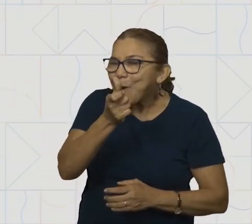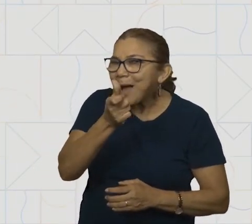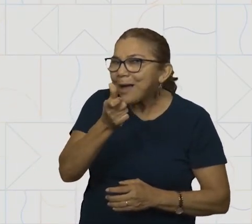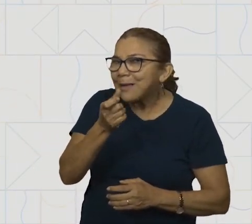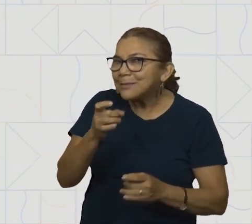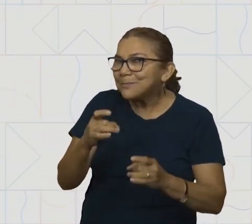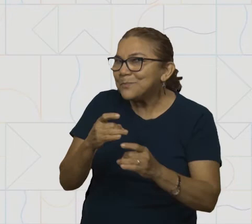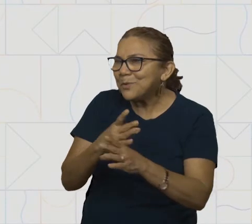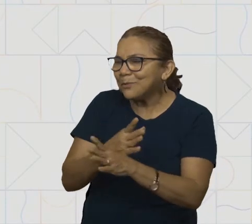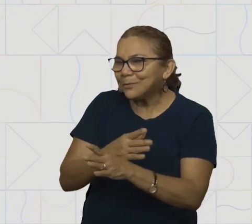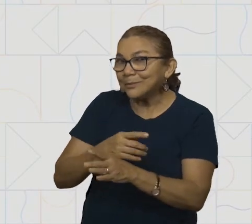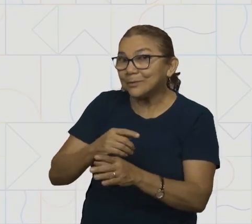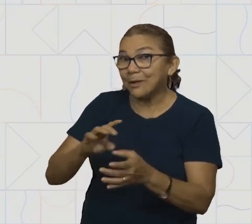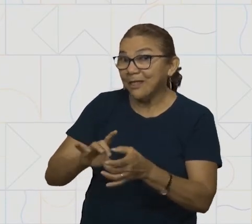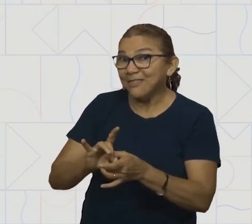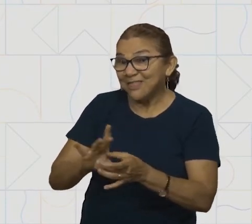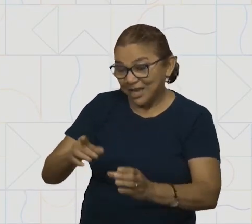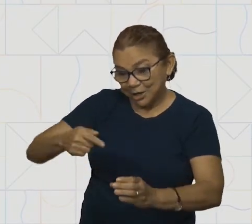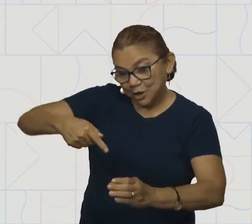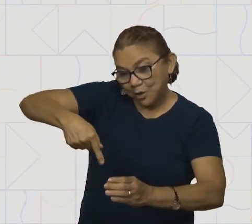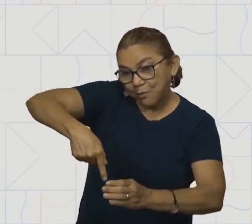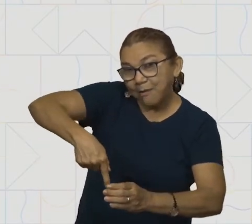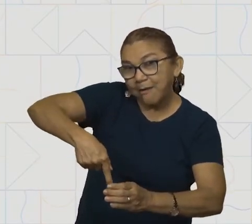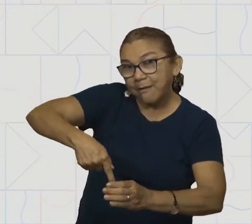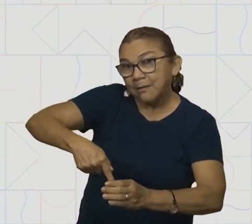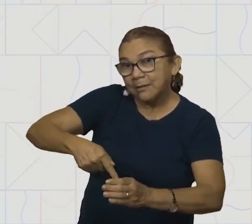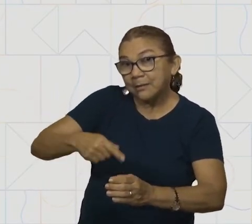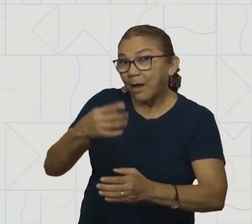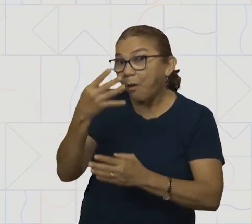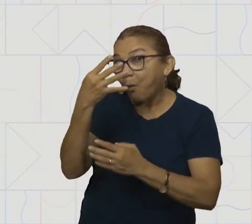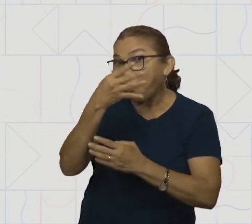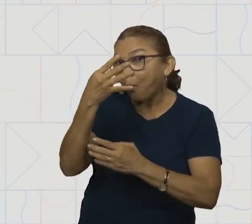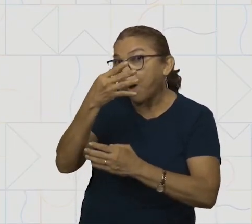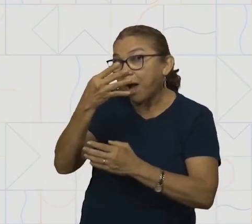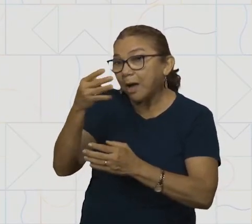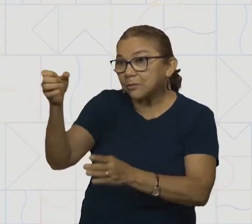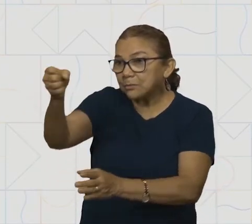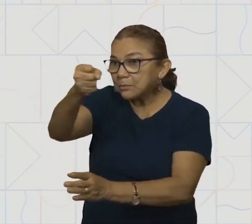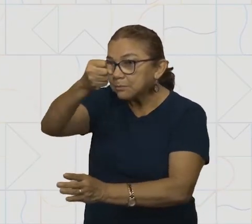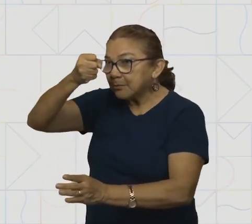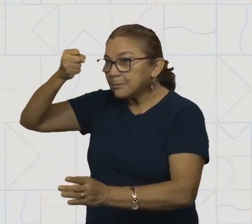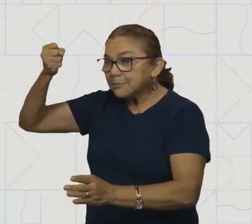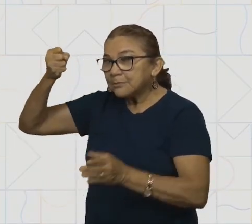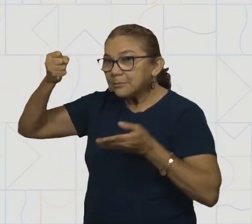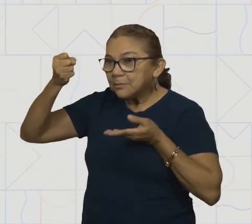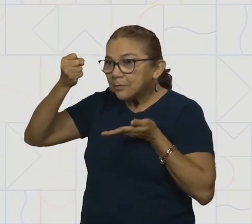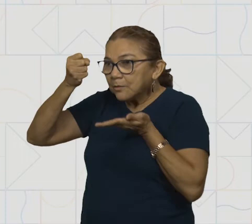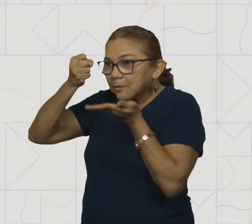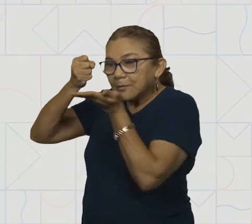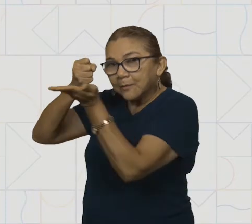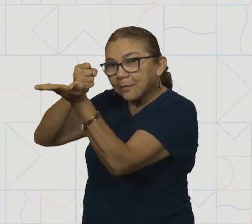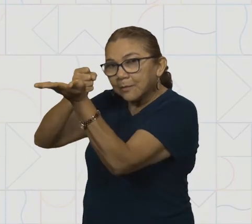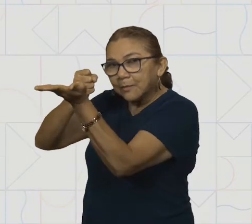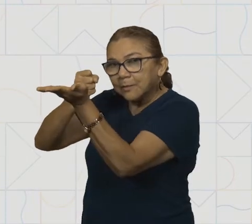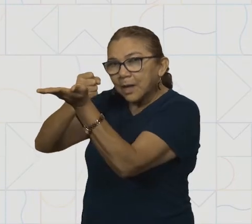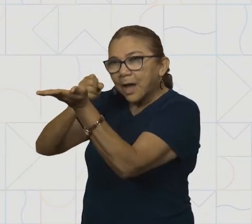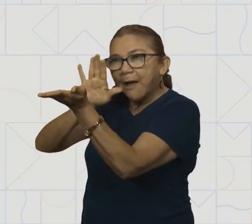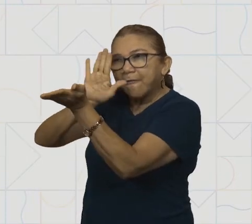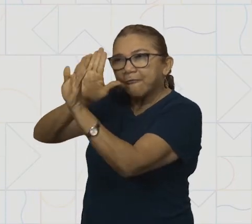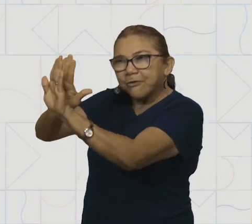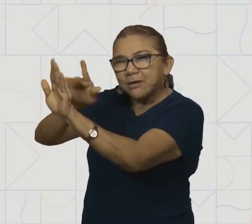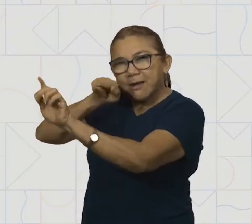deixe a colher no copo. Quarto, leve à geladeira para congelar por mais ou menos quatro horas.